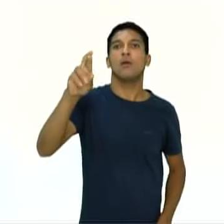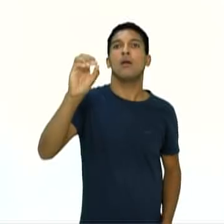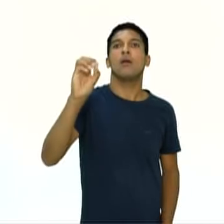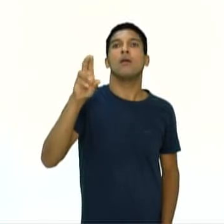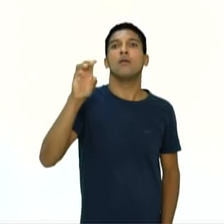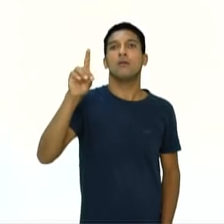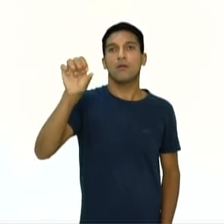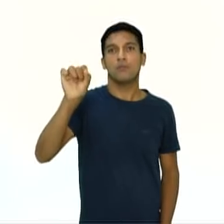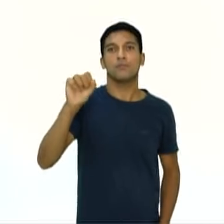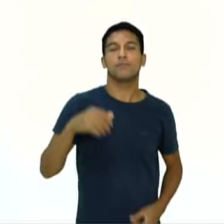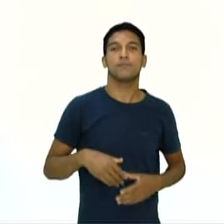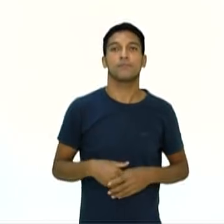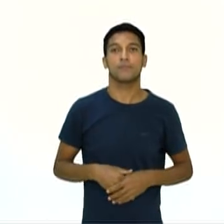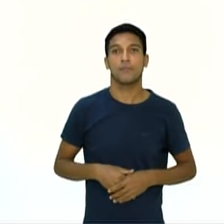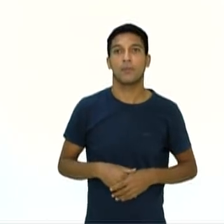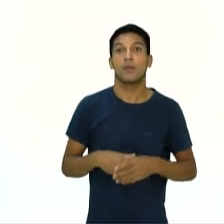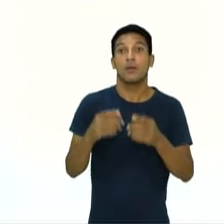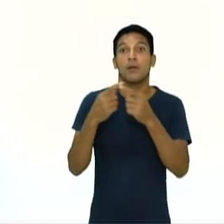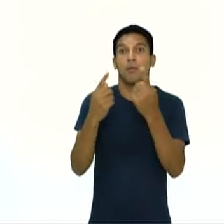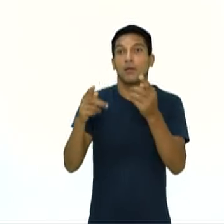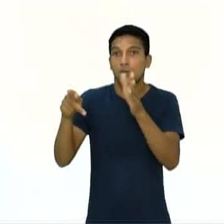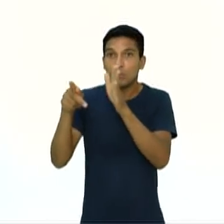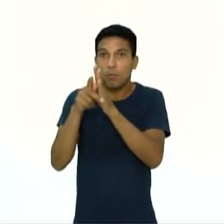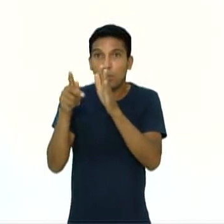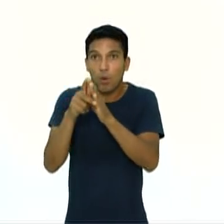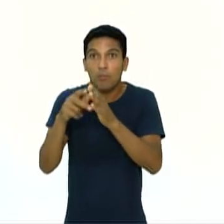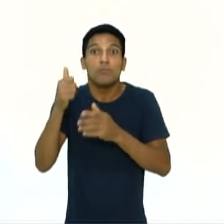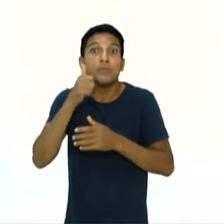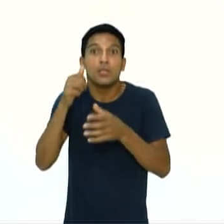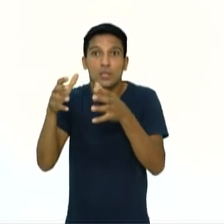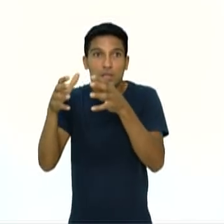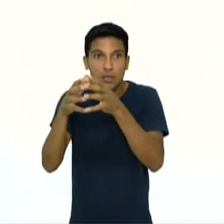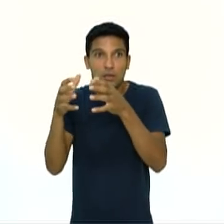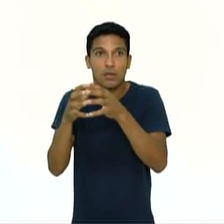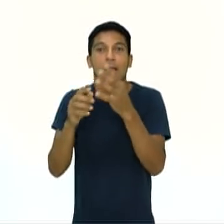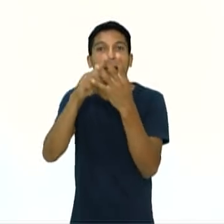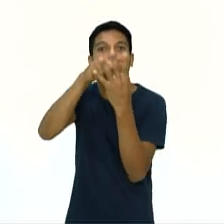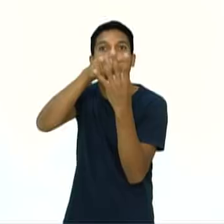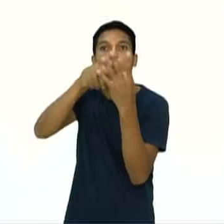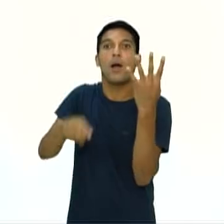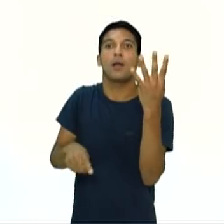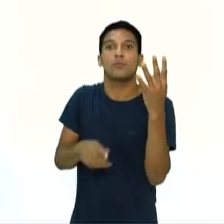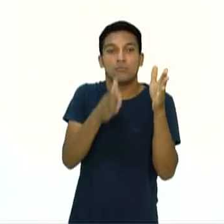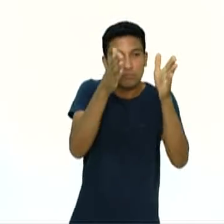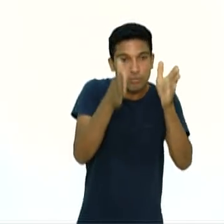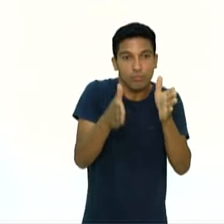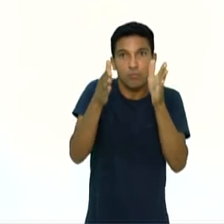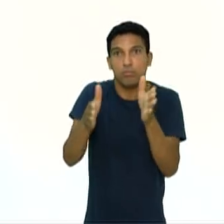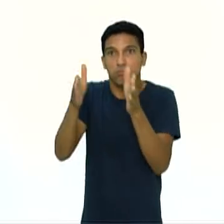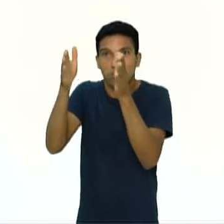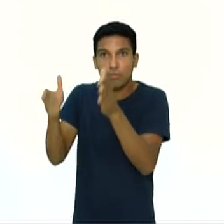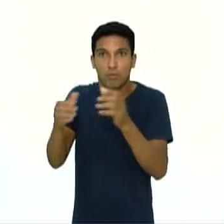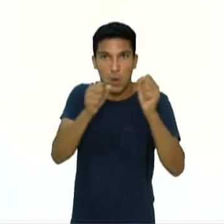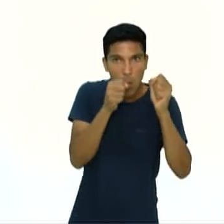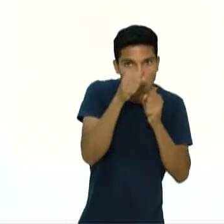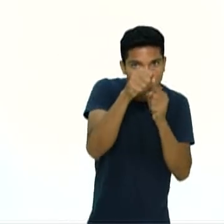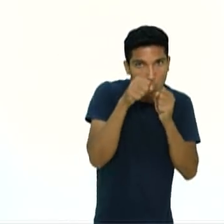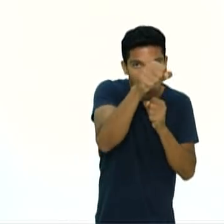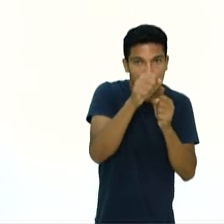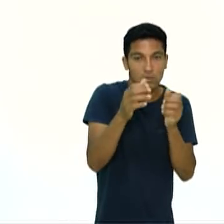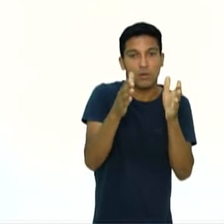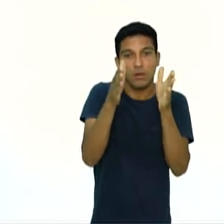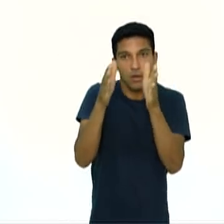feminino, cada round 2 minutos. 3 rounds para o masculino, cada round 3 minutos, tá? E entre um round e outro, um